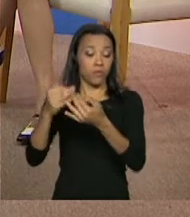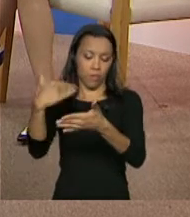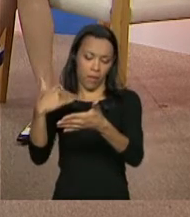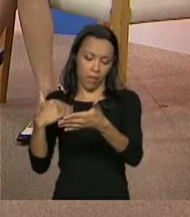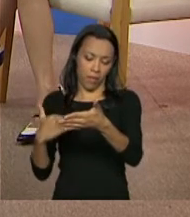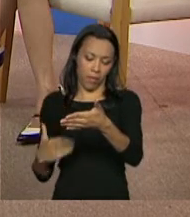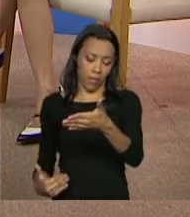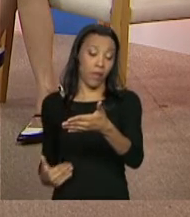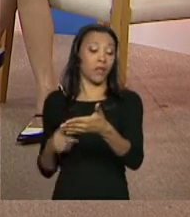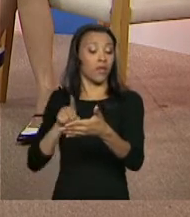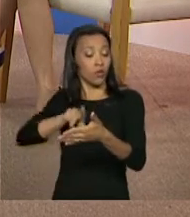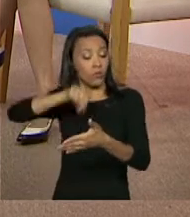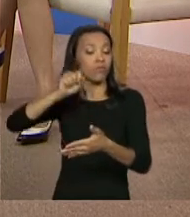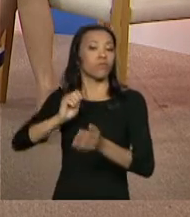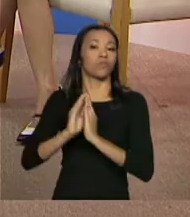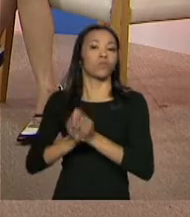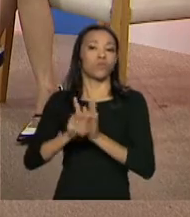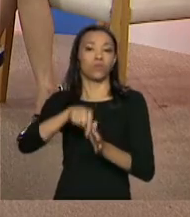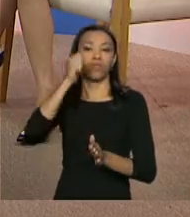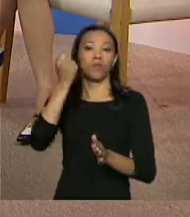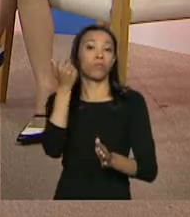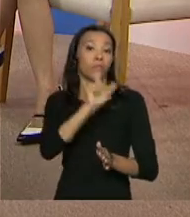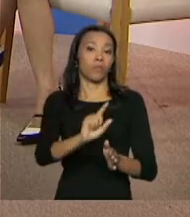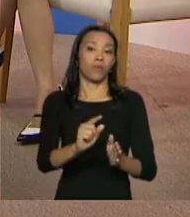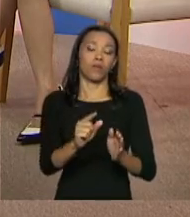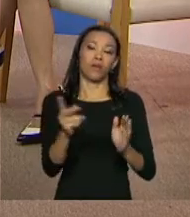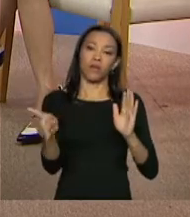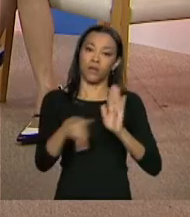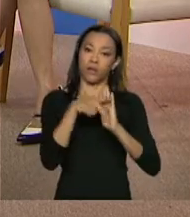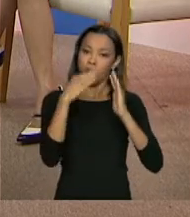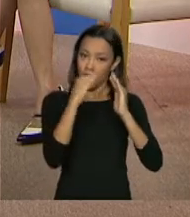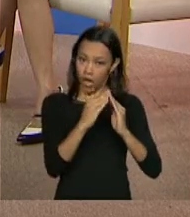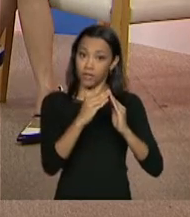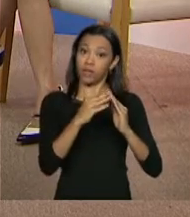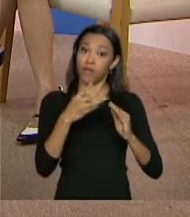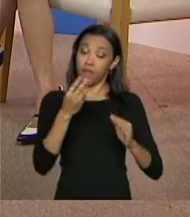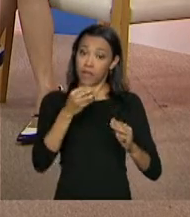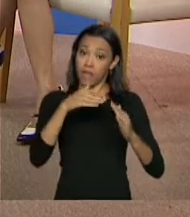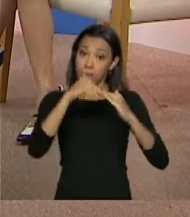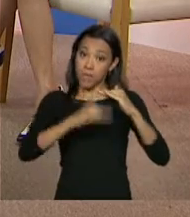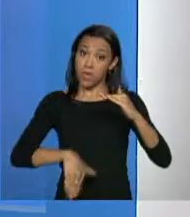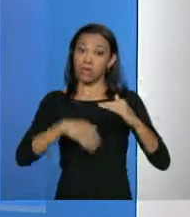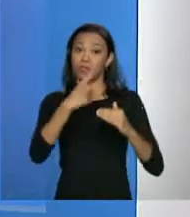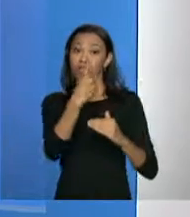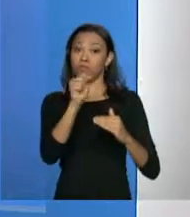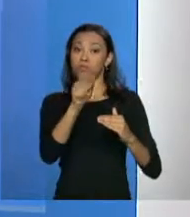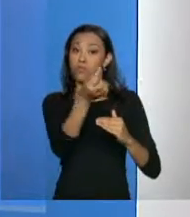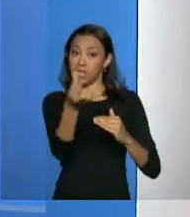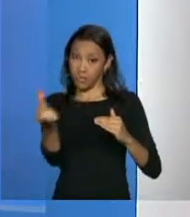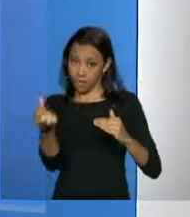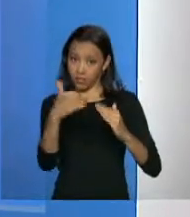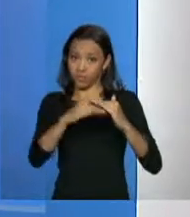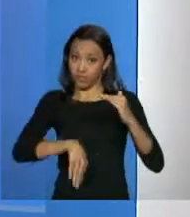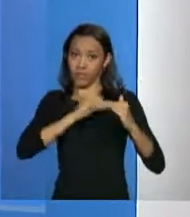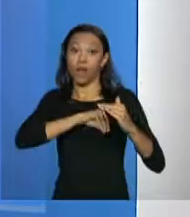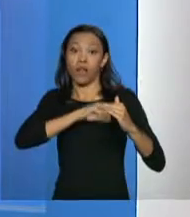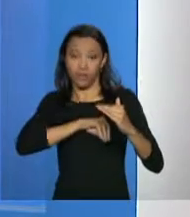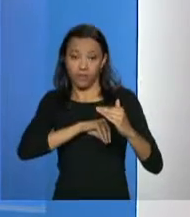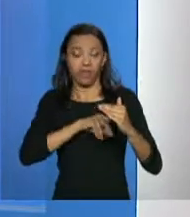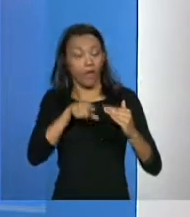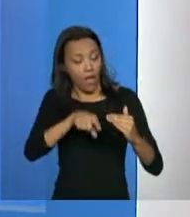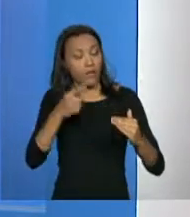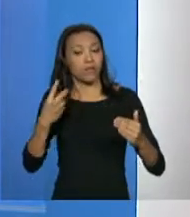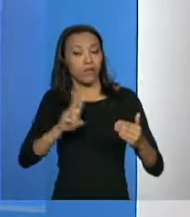eu sortei para o Minha Casa Minha Vida. Elas dizem ter renda até 1.600, portanto, elas deveriam estar no Cadastro Único. Essas aqui estão,